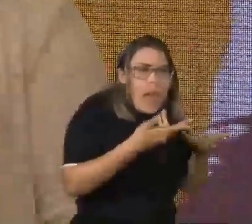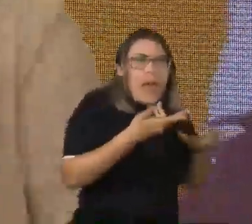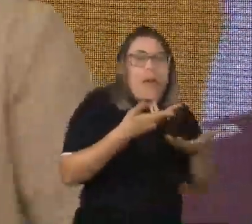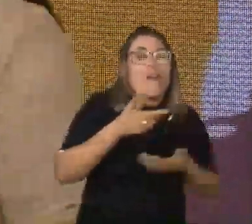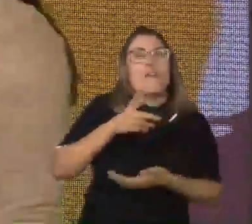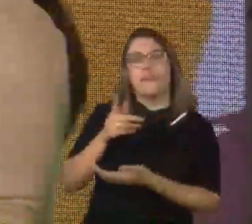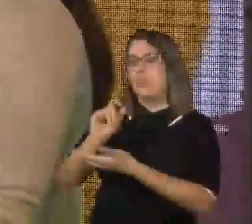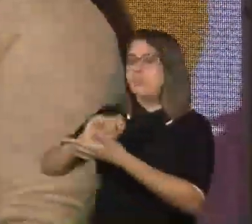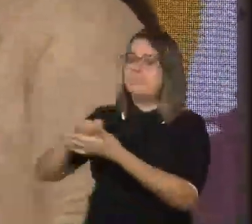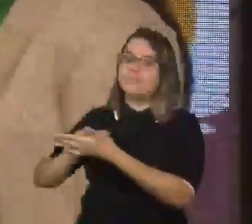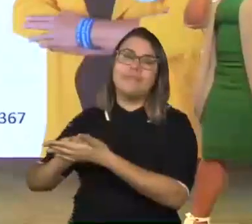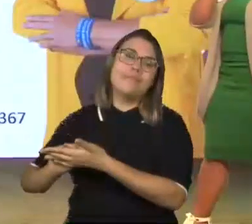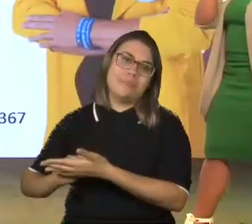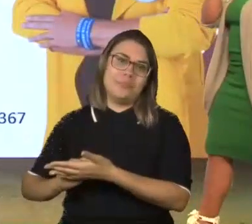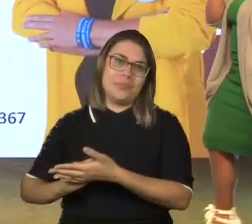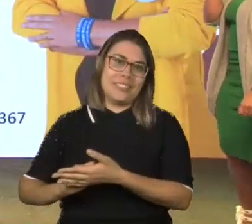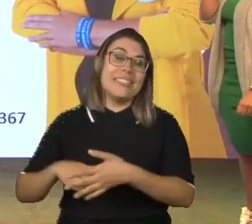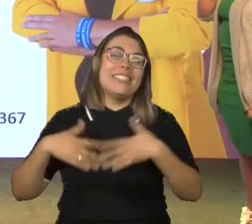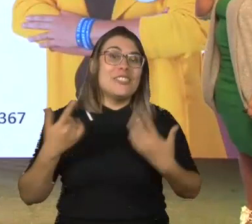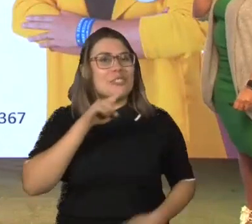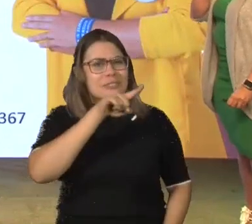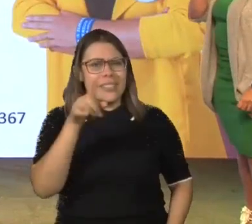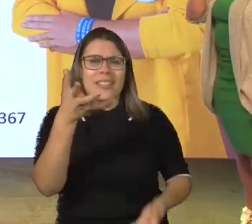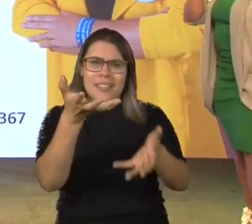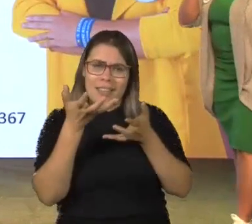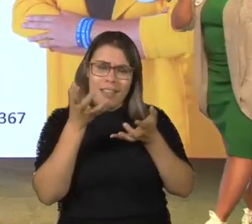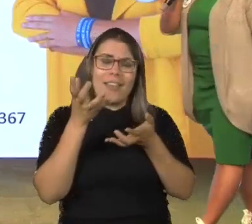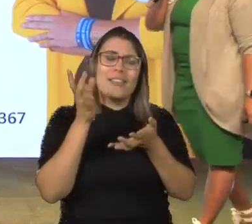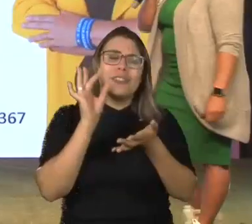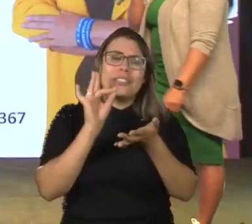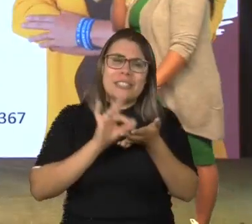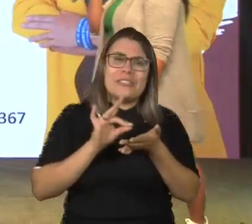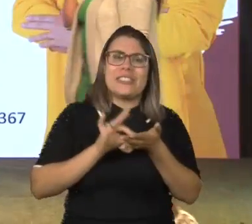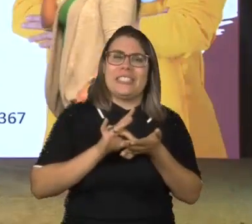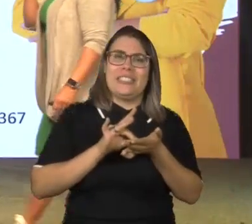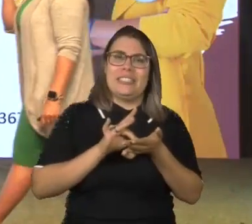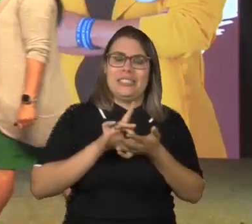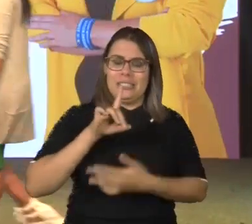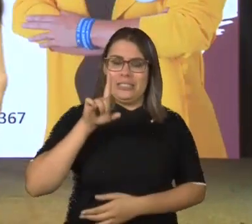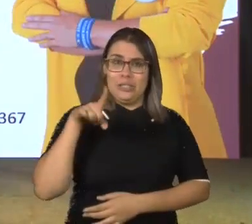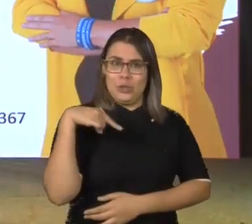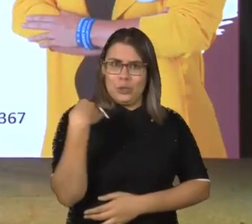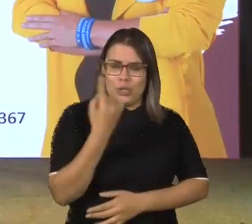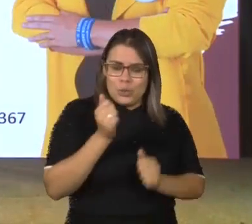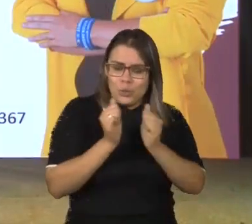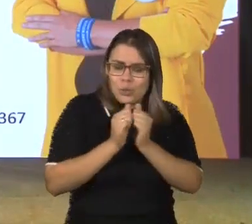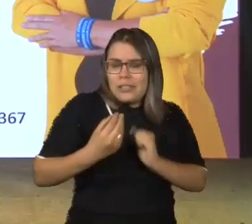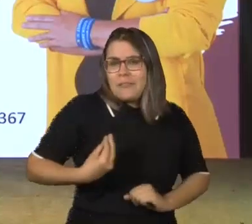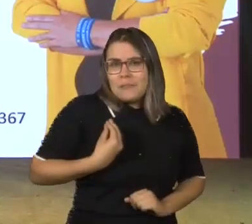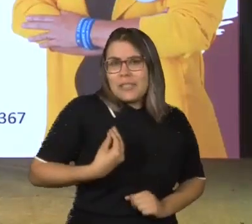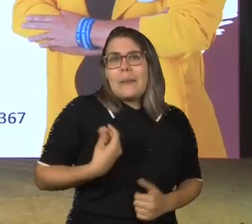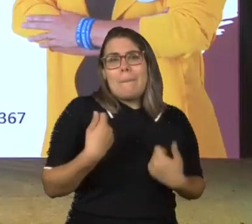aqui para vocês é se realmente queremos que alguém faça parte das nossas vidas, faremos o que